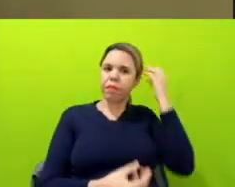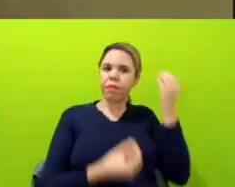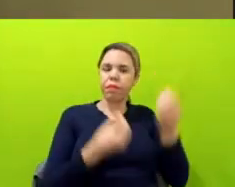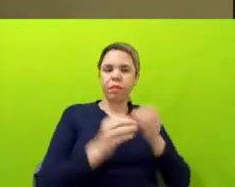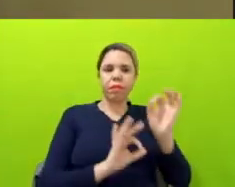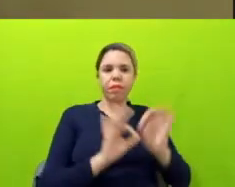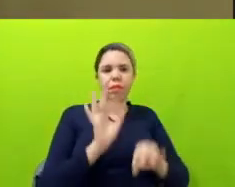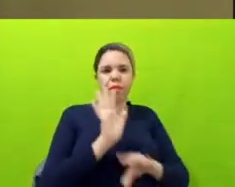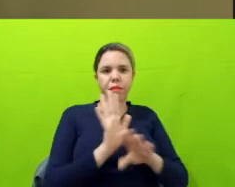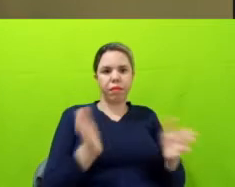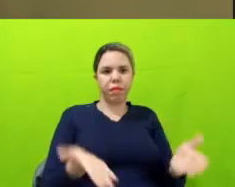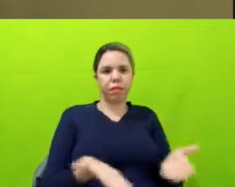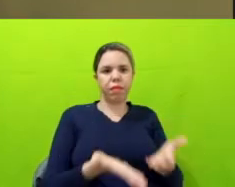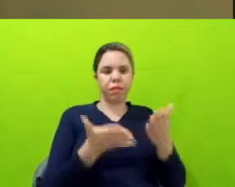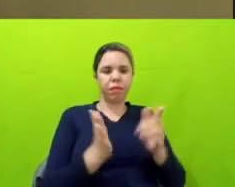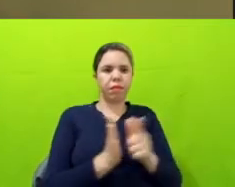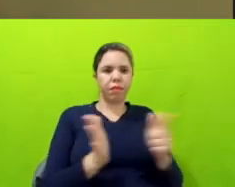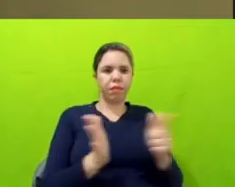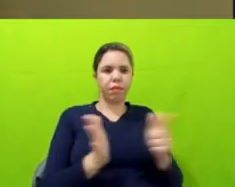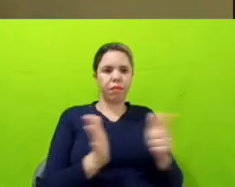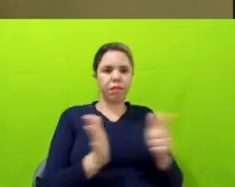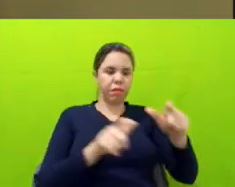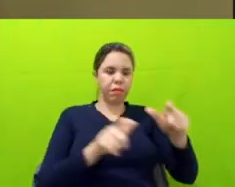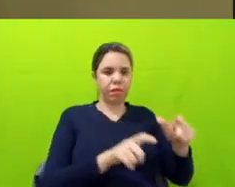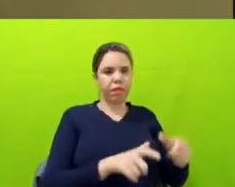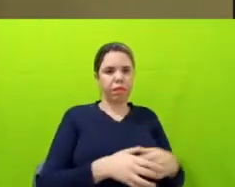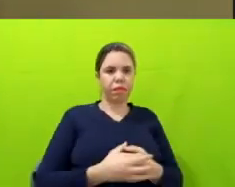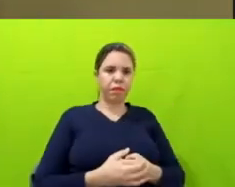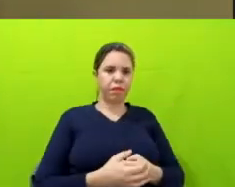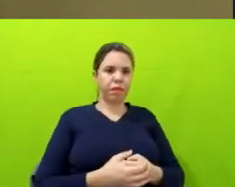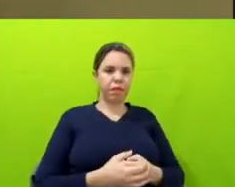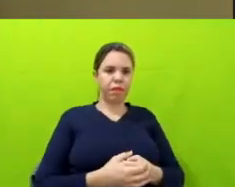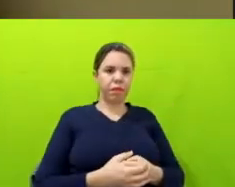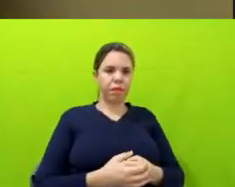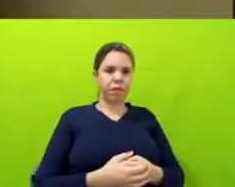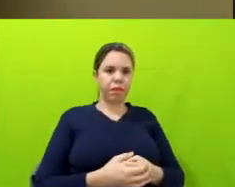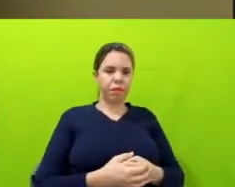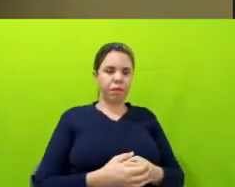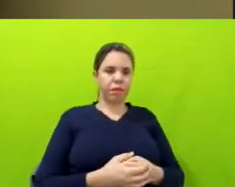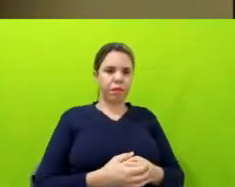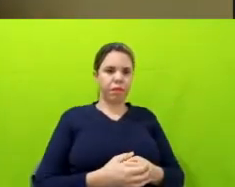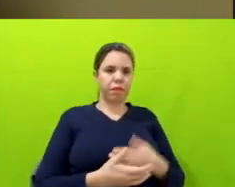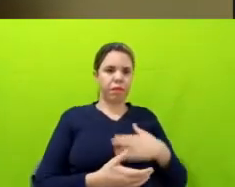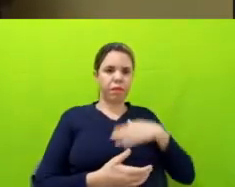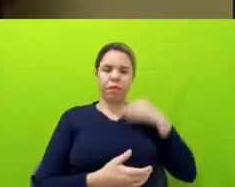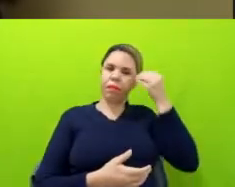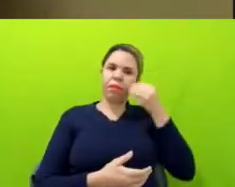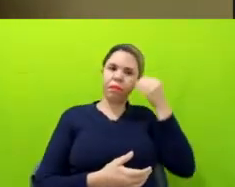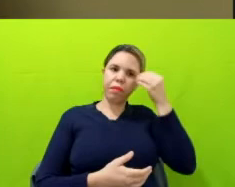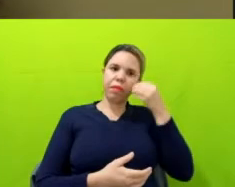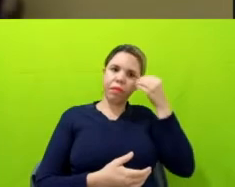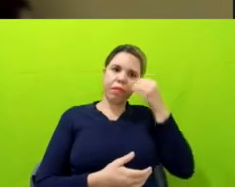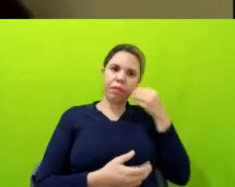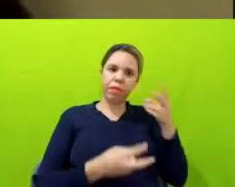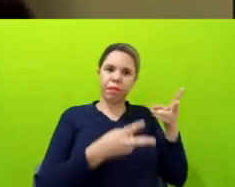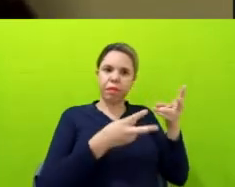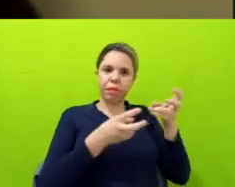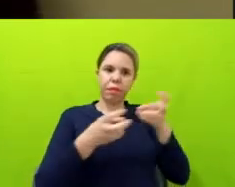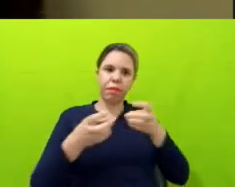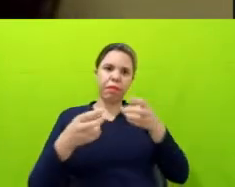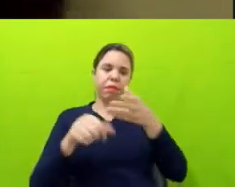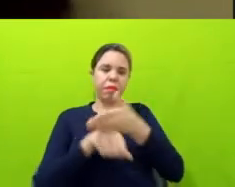fomenta o jornalismo local também, mas a minha experiência vem muito de ter participado